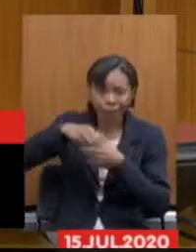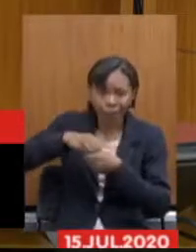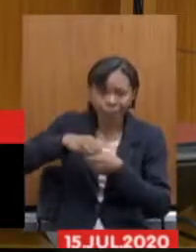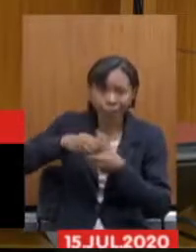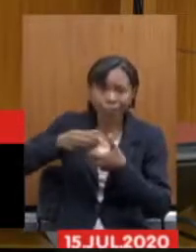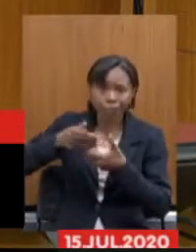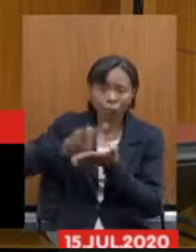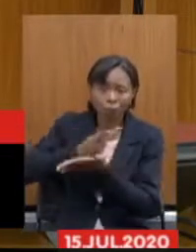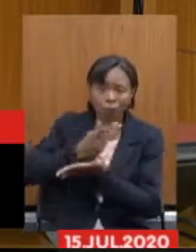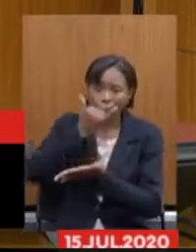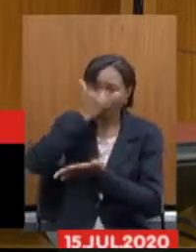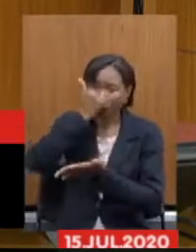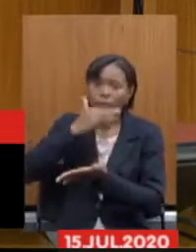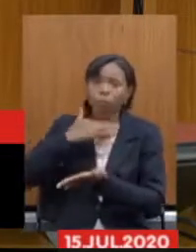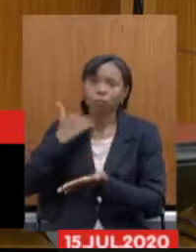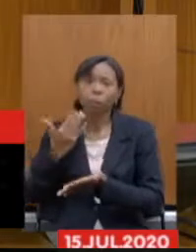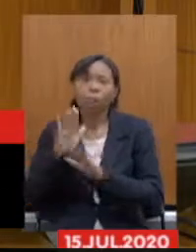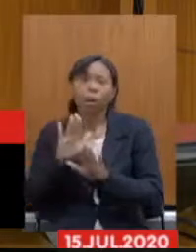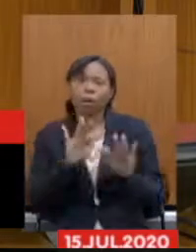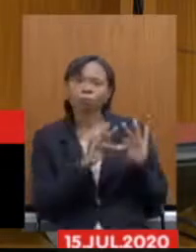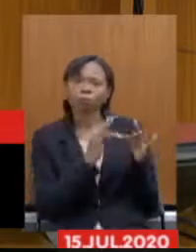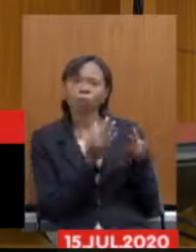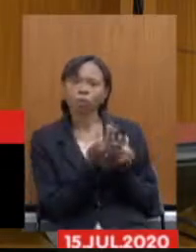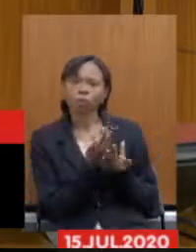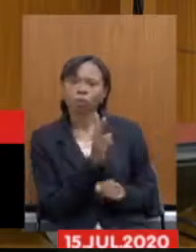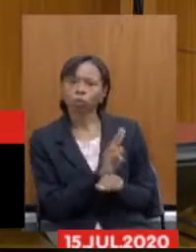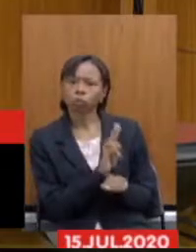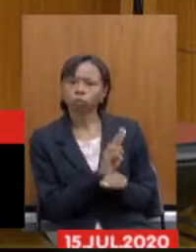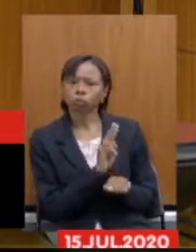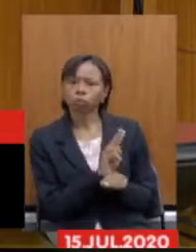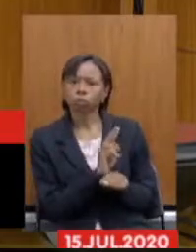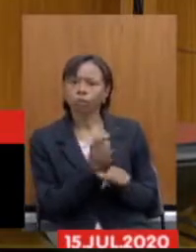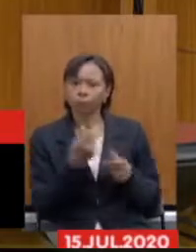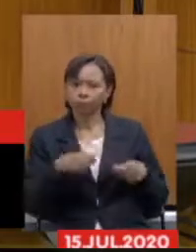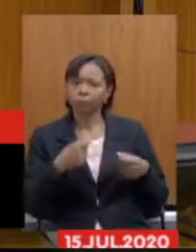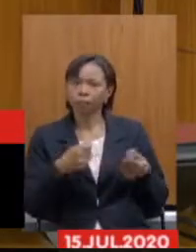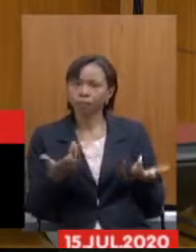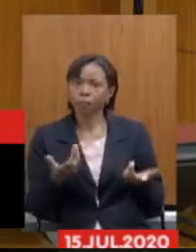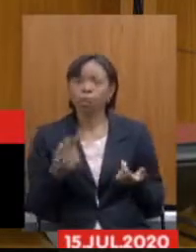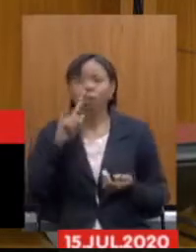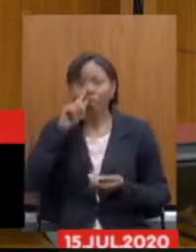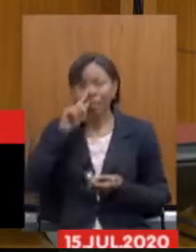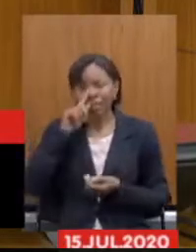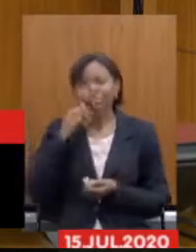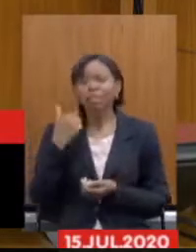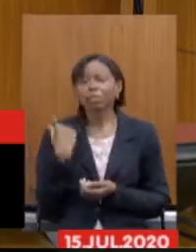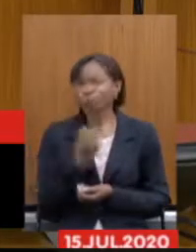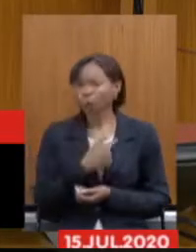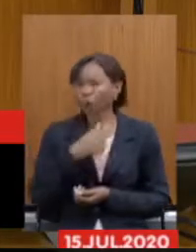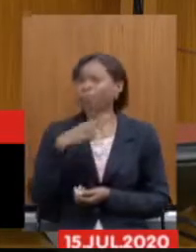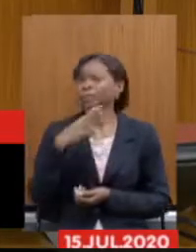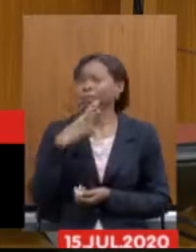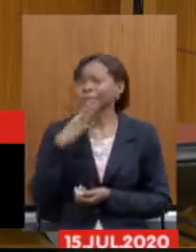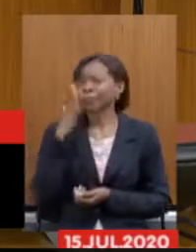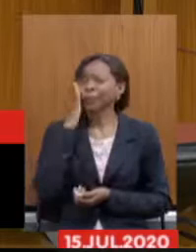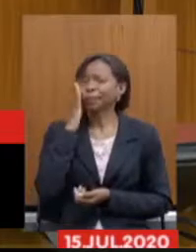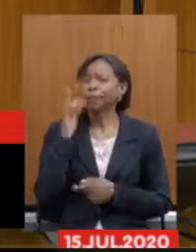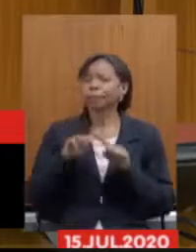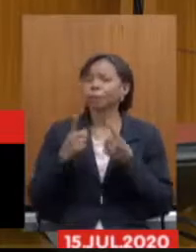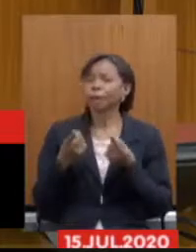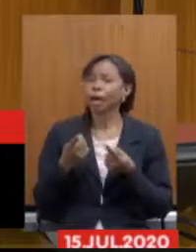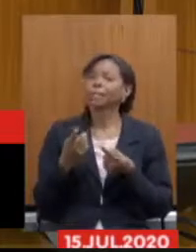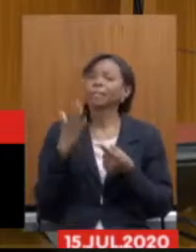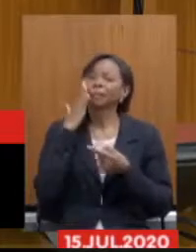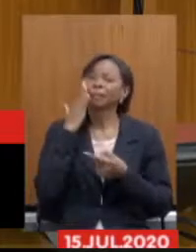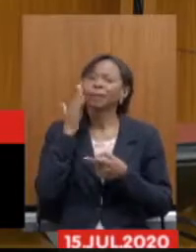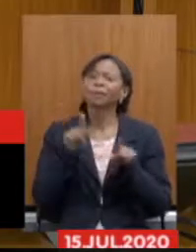deixaremos a nossa família protegida. Todos nós sabemos do risco pelo qual passamos, mas sabemos também que as nossas famílias terão uma proteção.